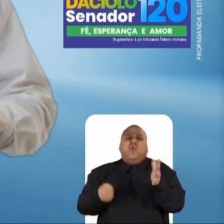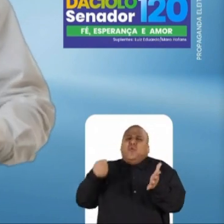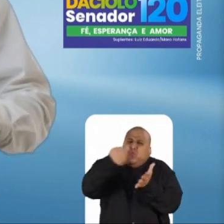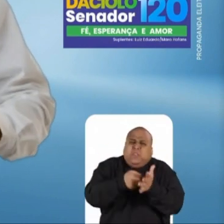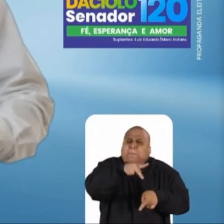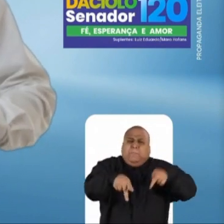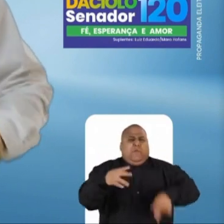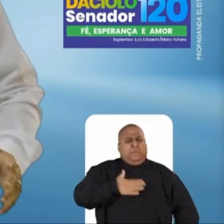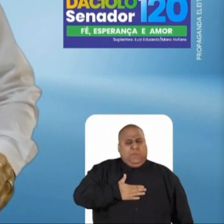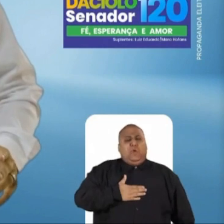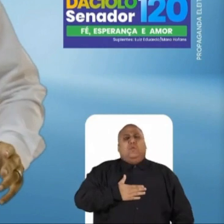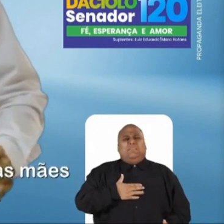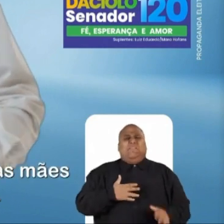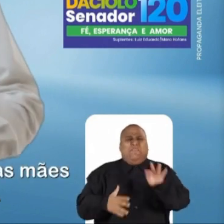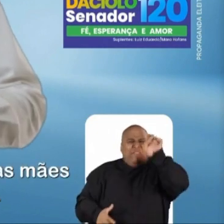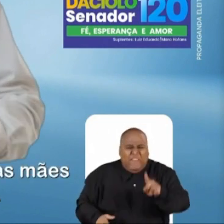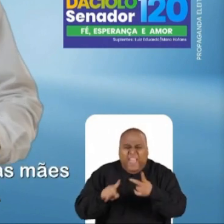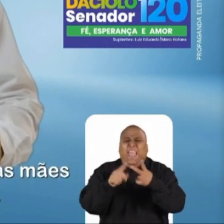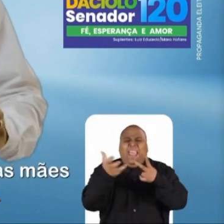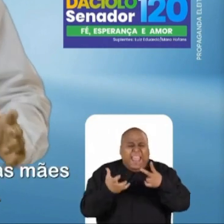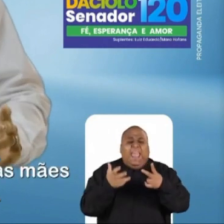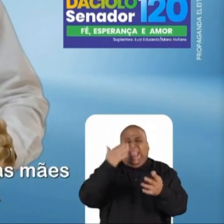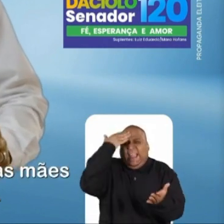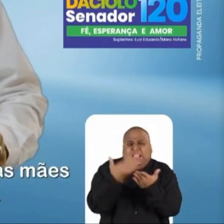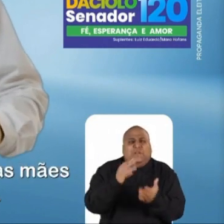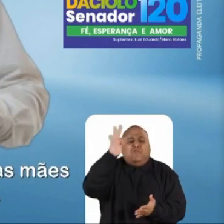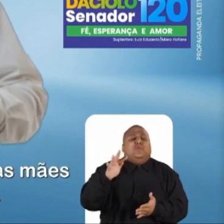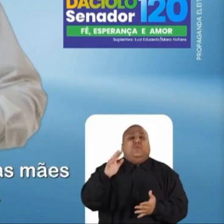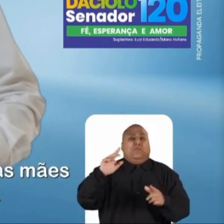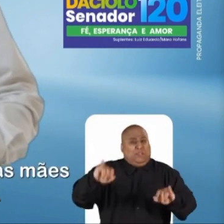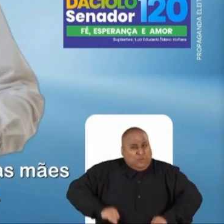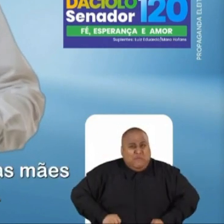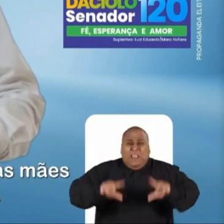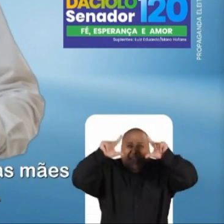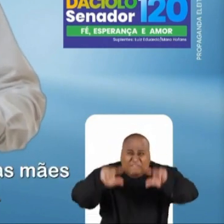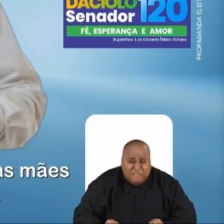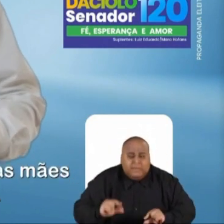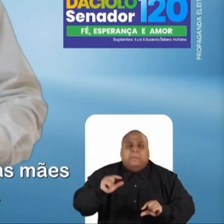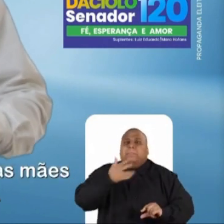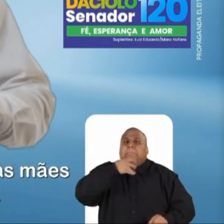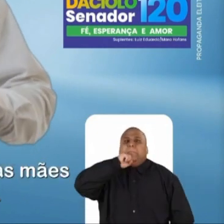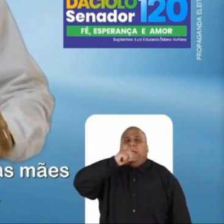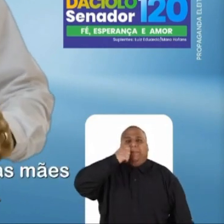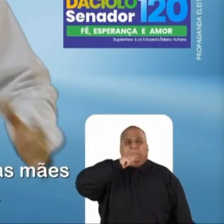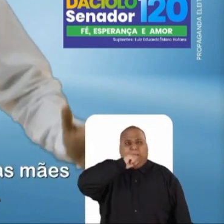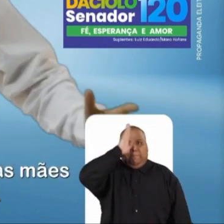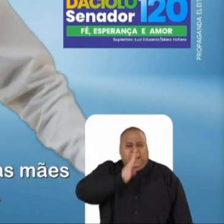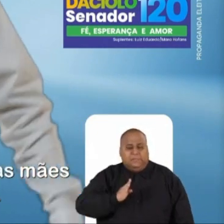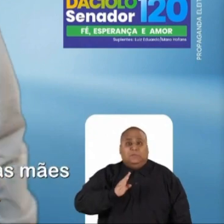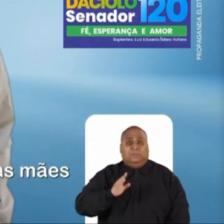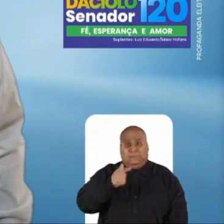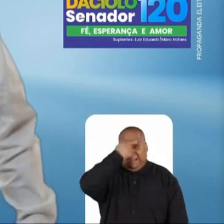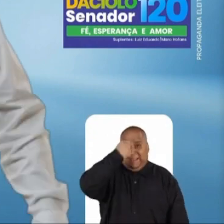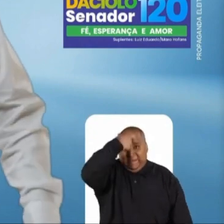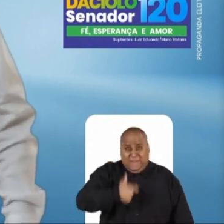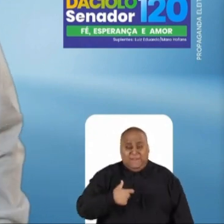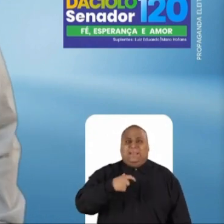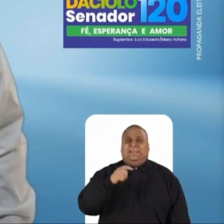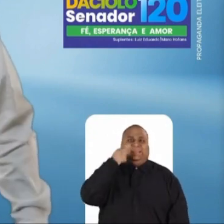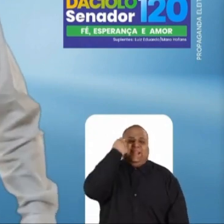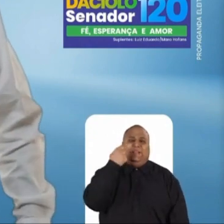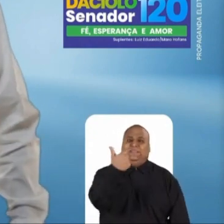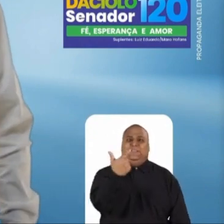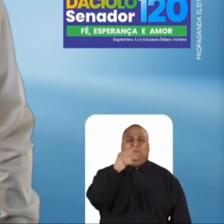quero e vou servir o meu povo, trazer fé e esperança e aliviar o coração das mães e dos pais do nosso Estado. Cabo